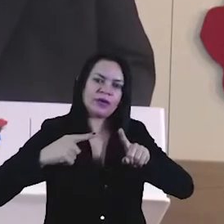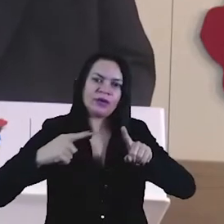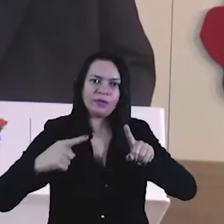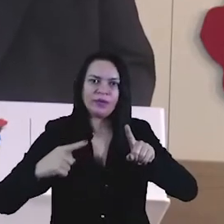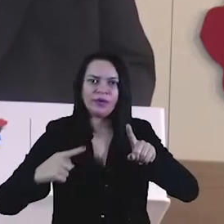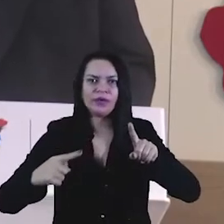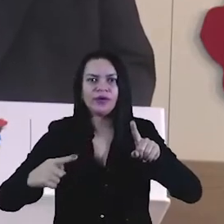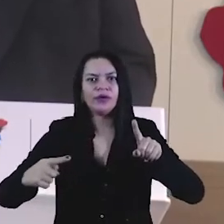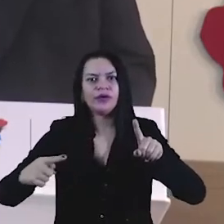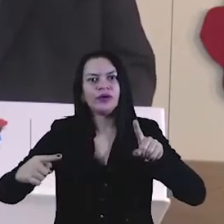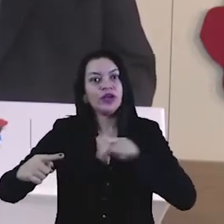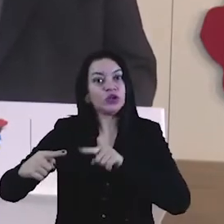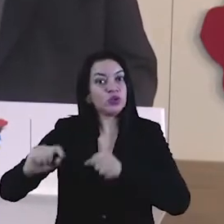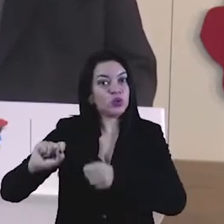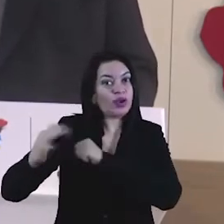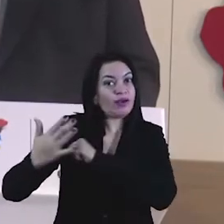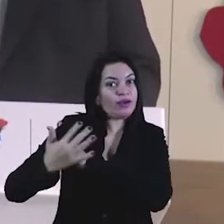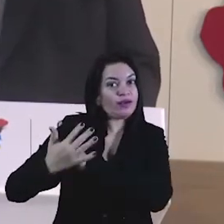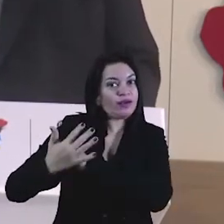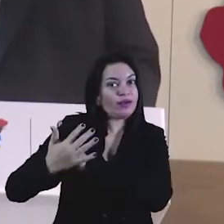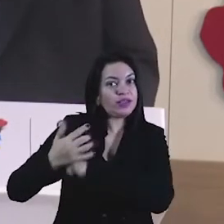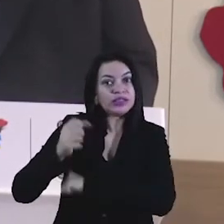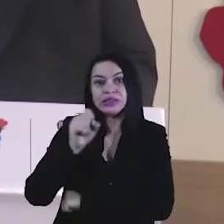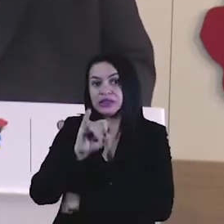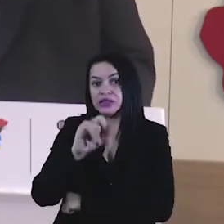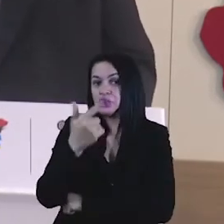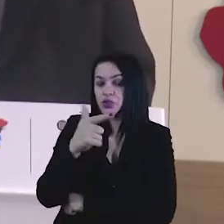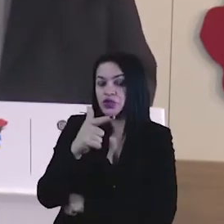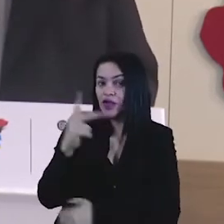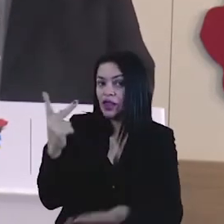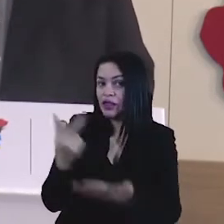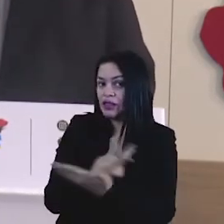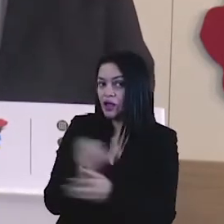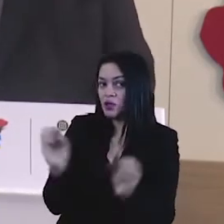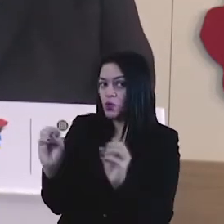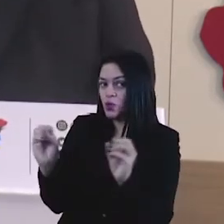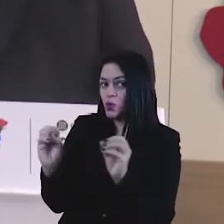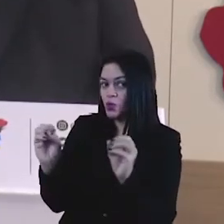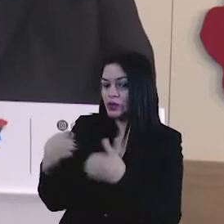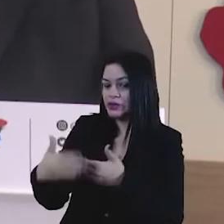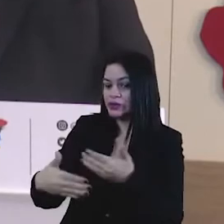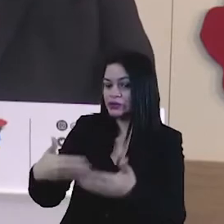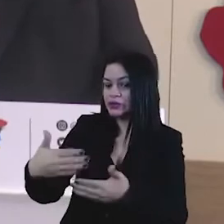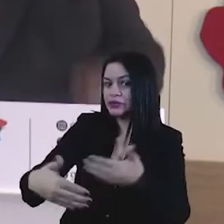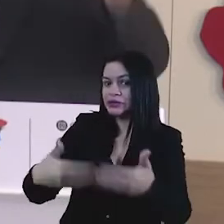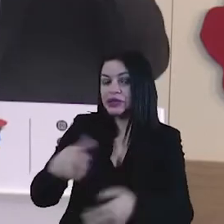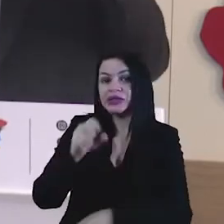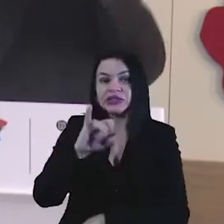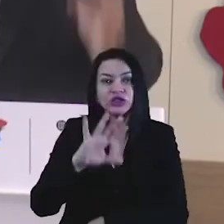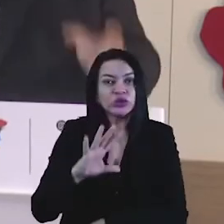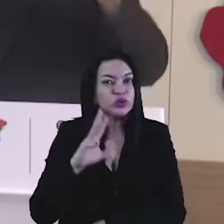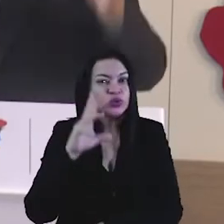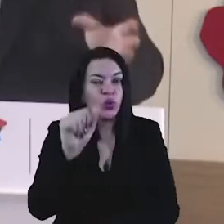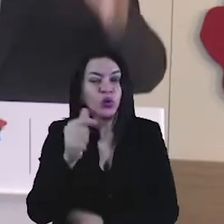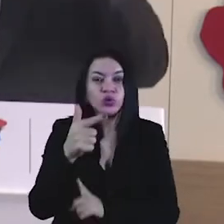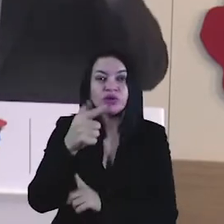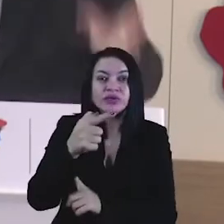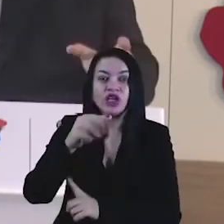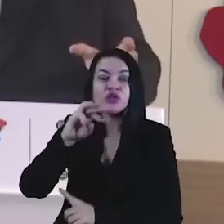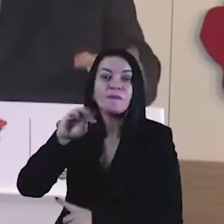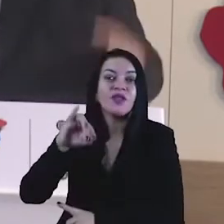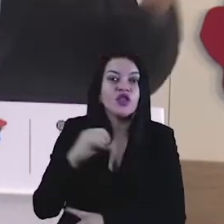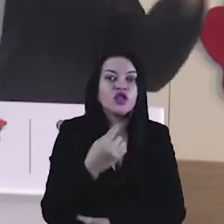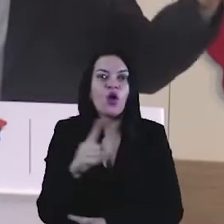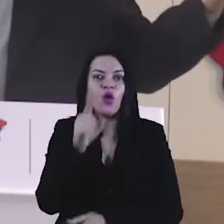suspenso por mais uma semana. Ressalvados os serviços essenciais. No caso de shows e eventos, todos